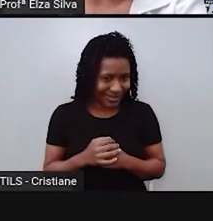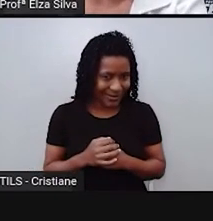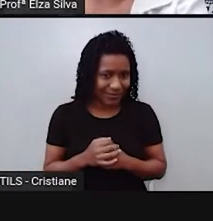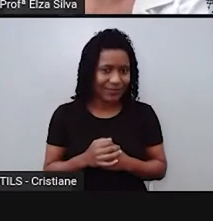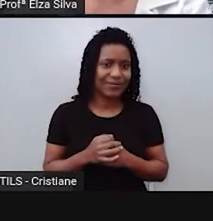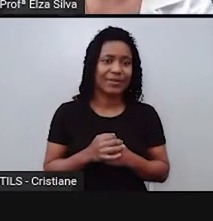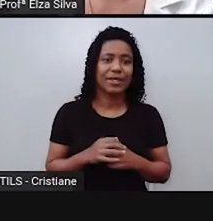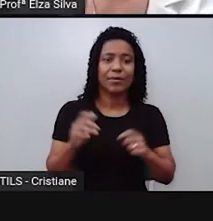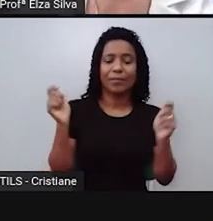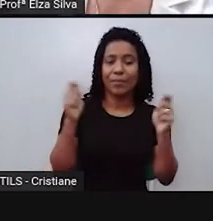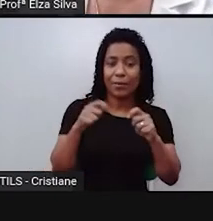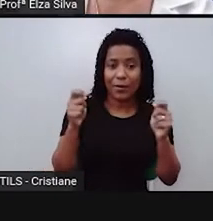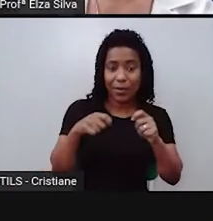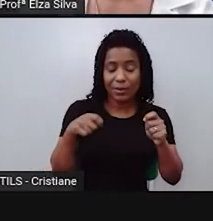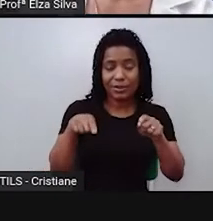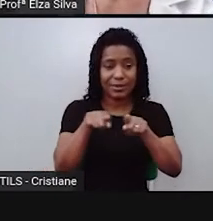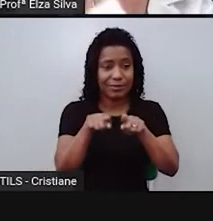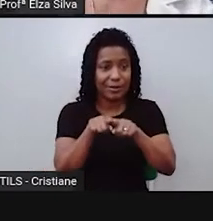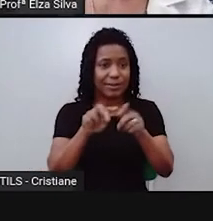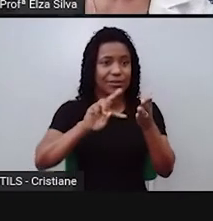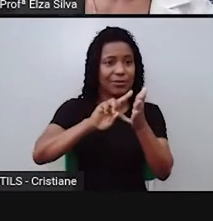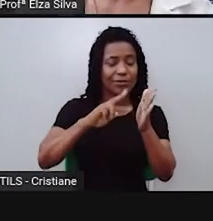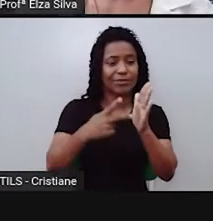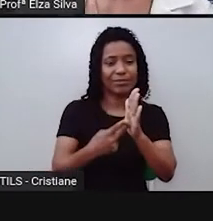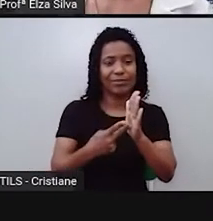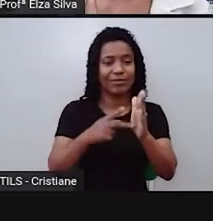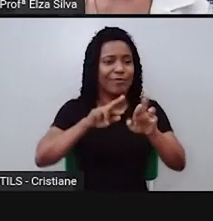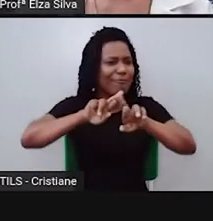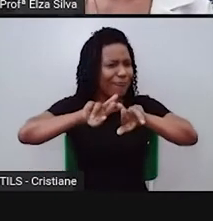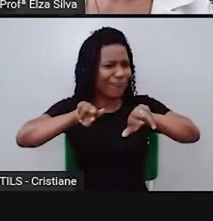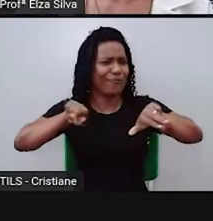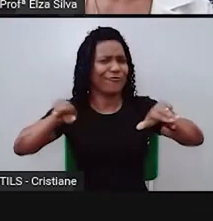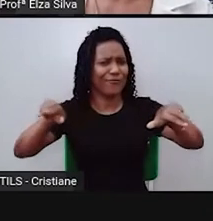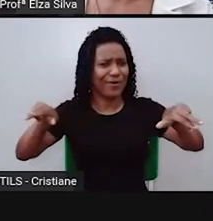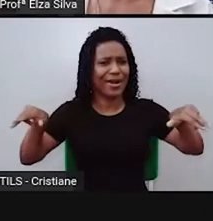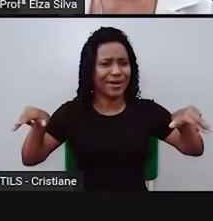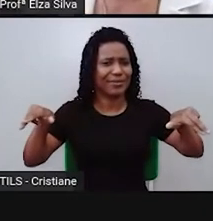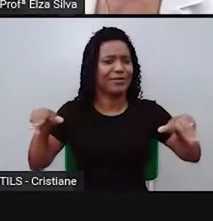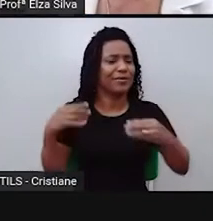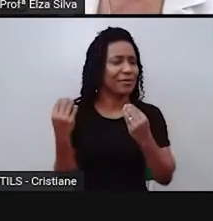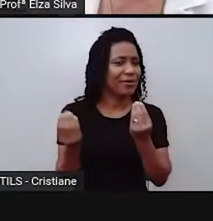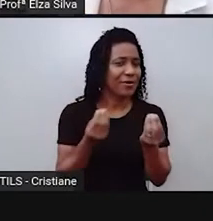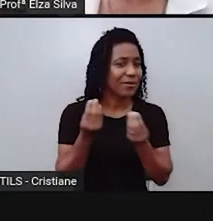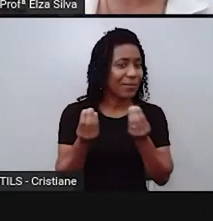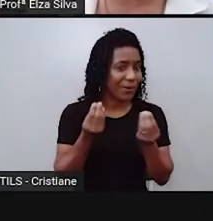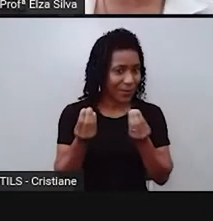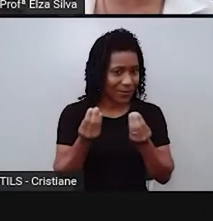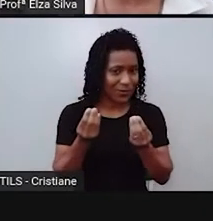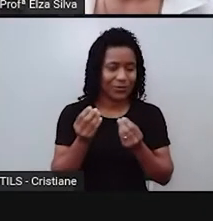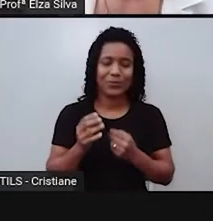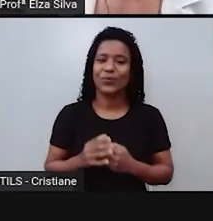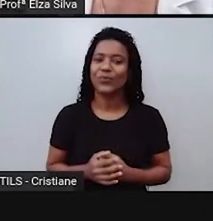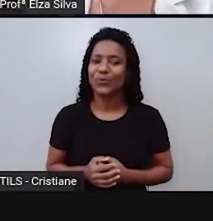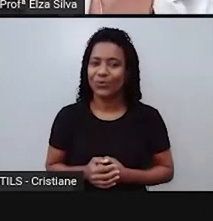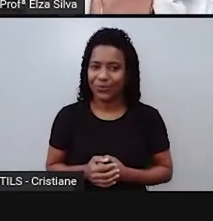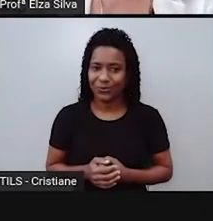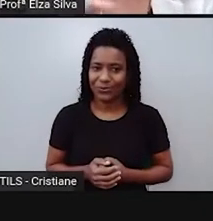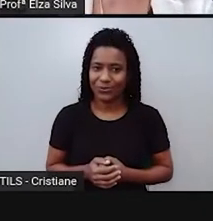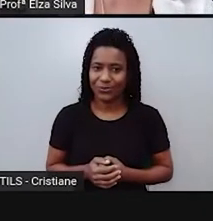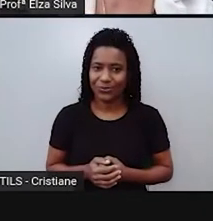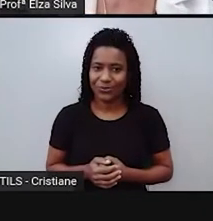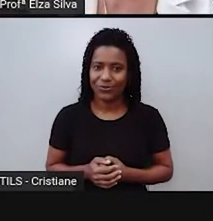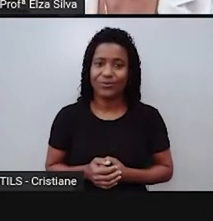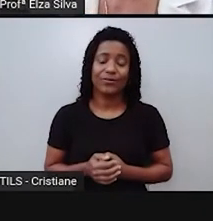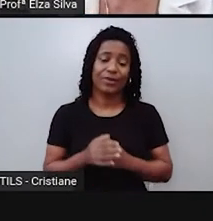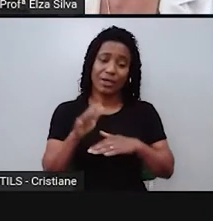gerar diferentes sentidos. E a gente vai observar que esses sentidos, eles podem ser construídos a depender